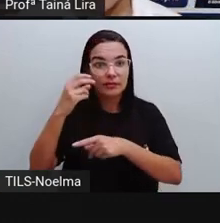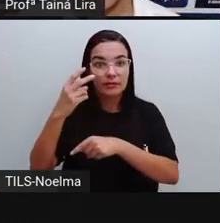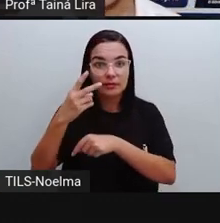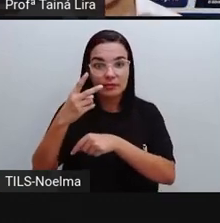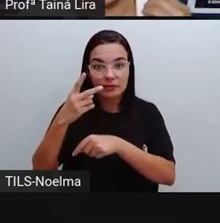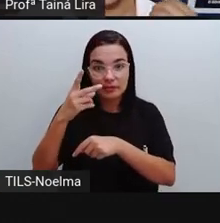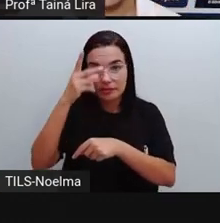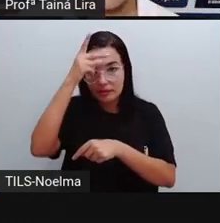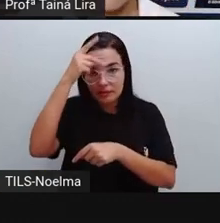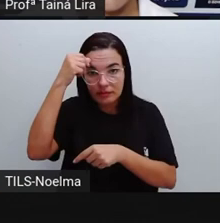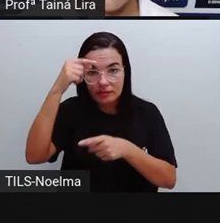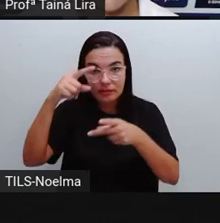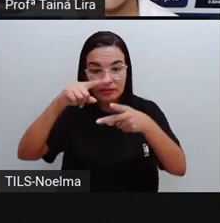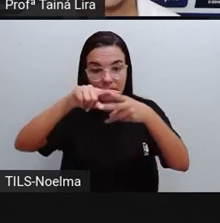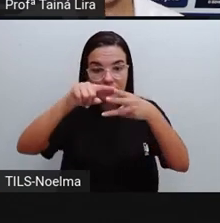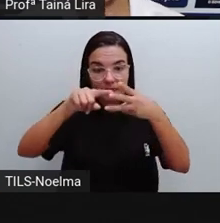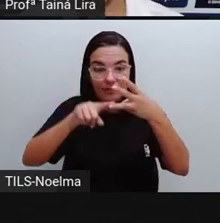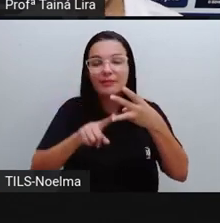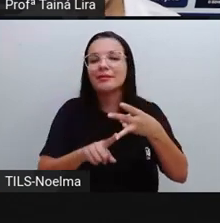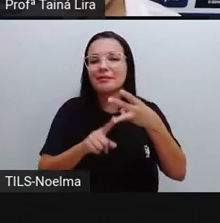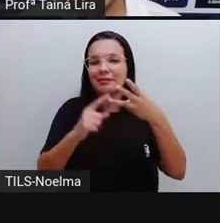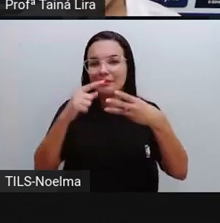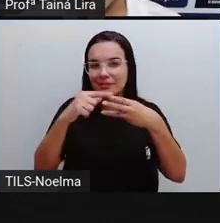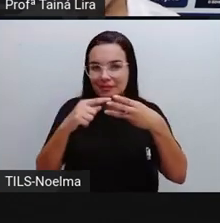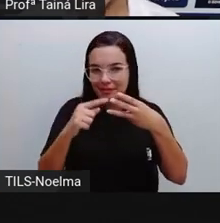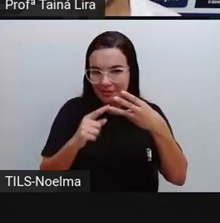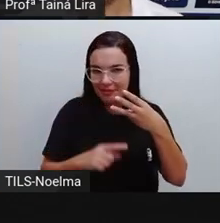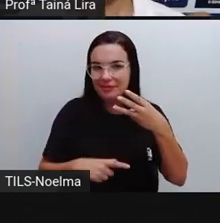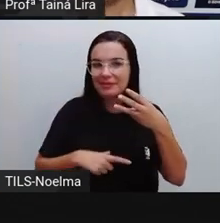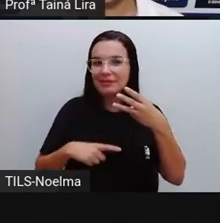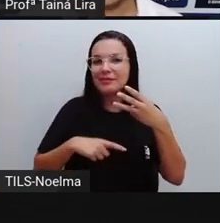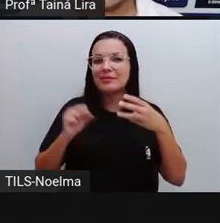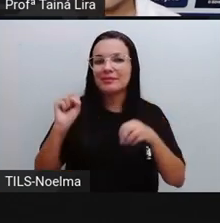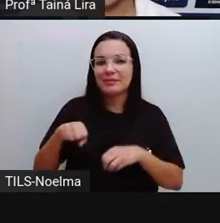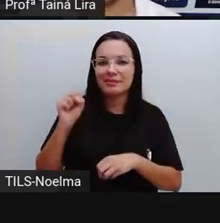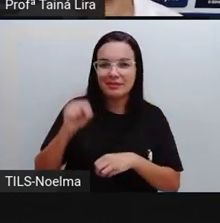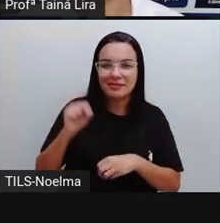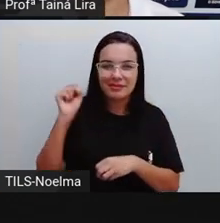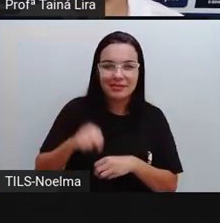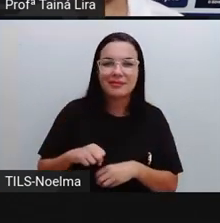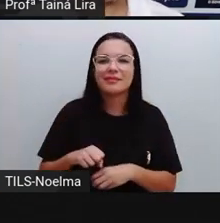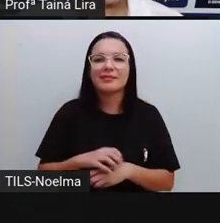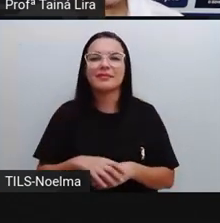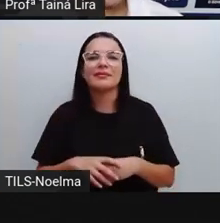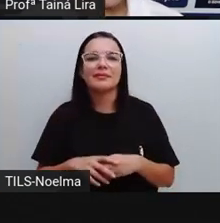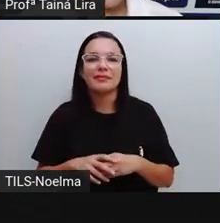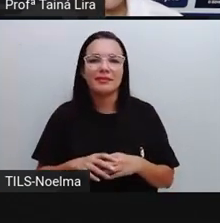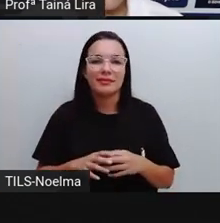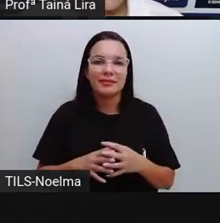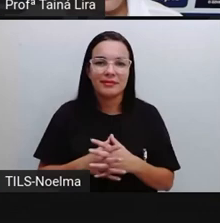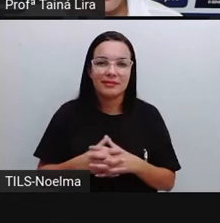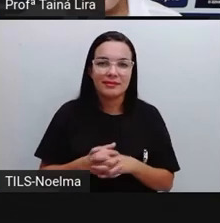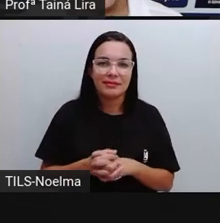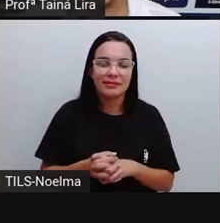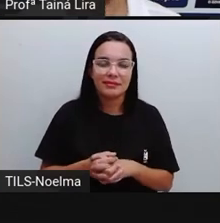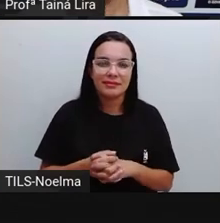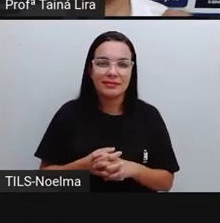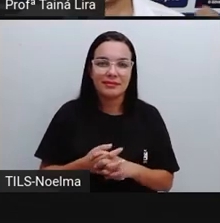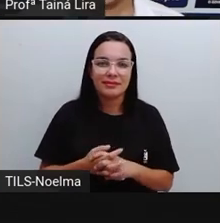ocasiões, ó. Entre 1973 e 1977, 1983 a 1988.